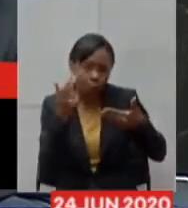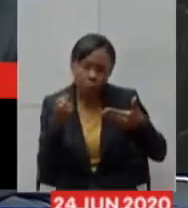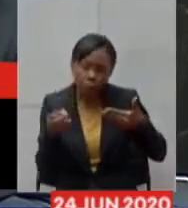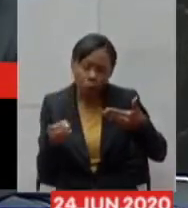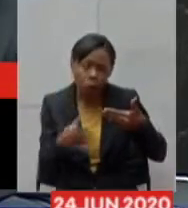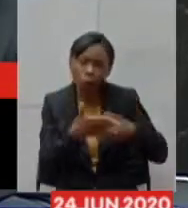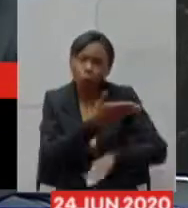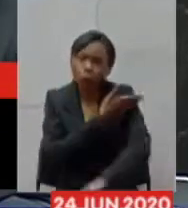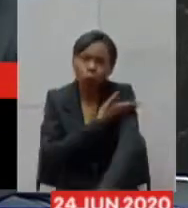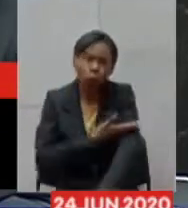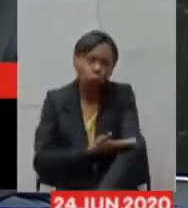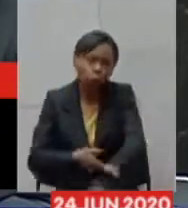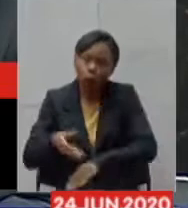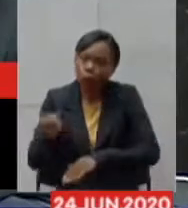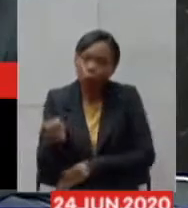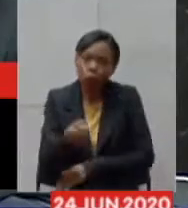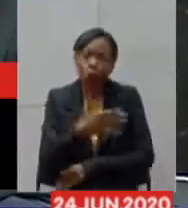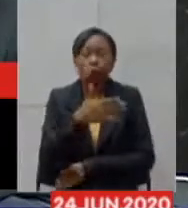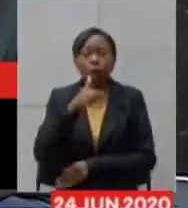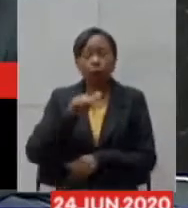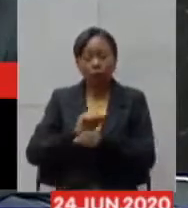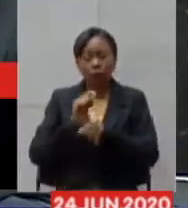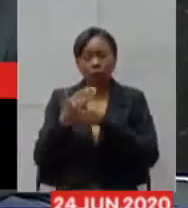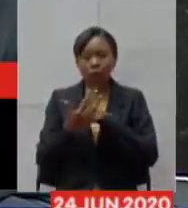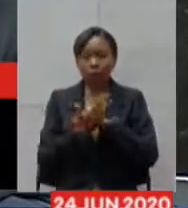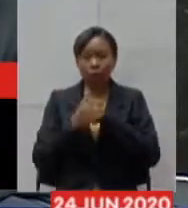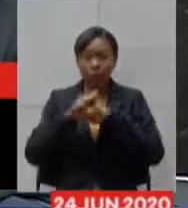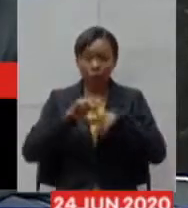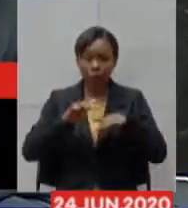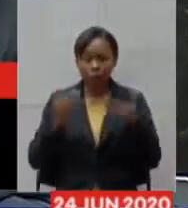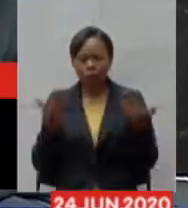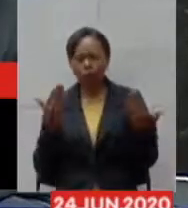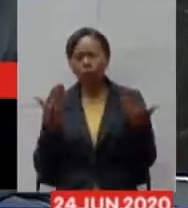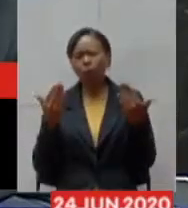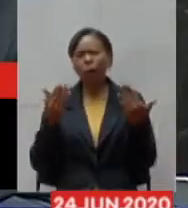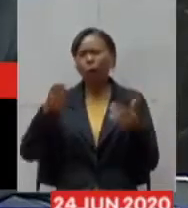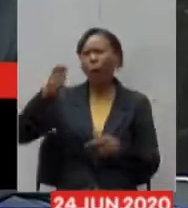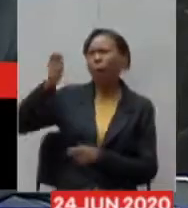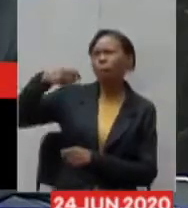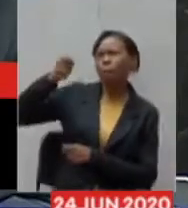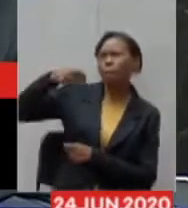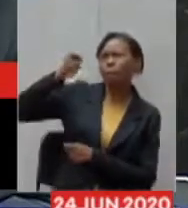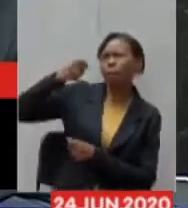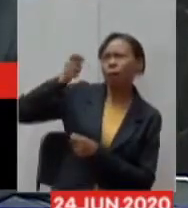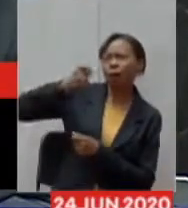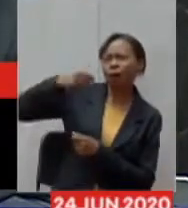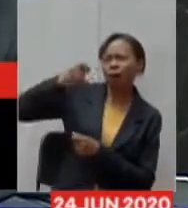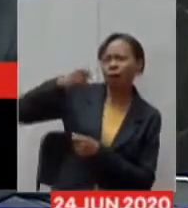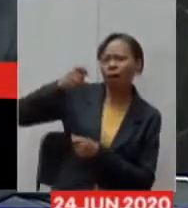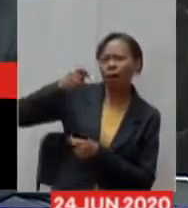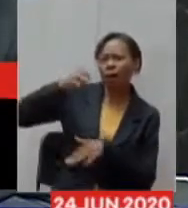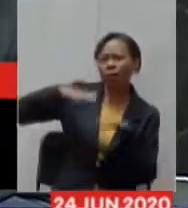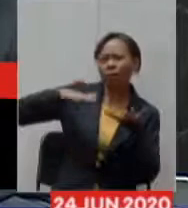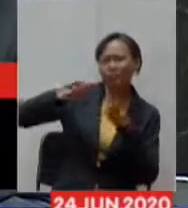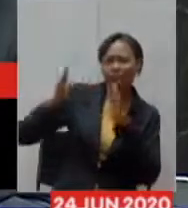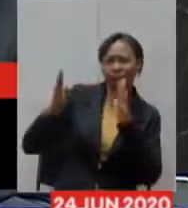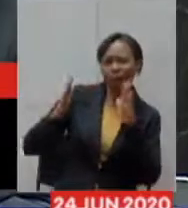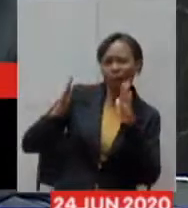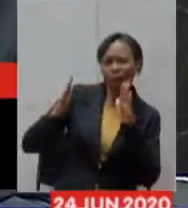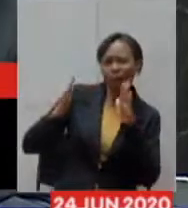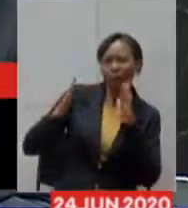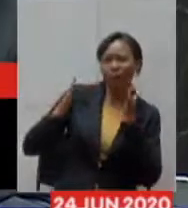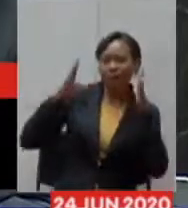essa epidemia será igual soltar uma pipa um papagaio a gente vai em alguns momentos que está mais tranquilo a gente acorda